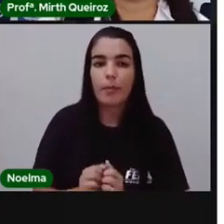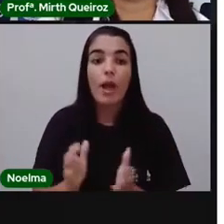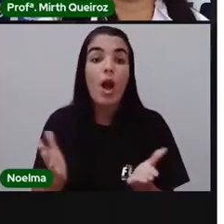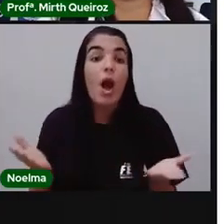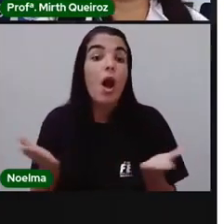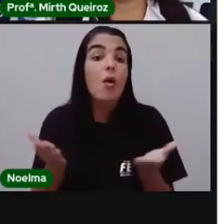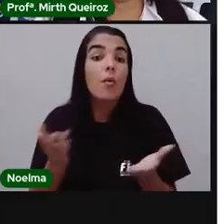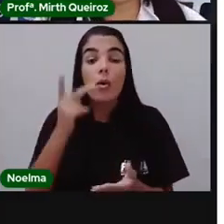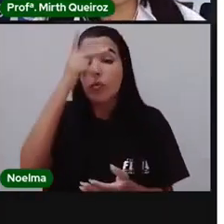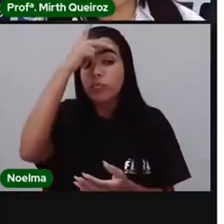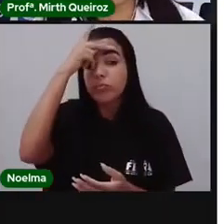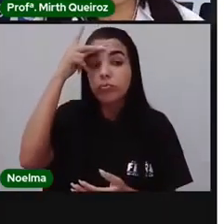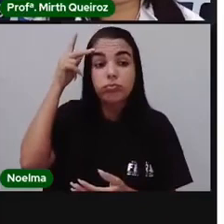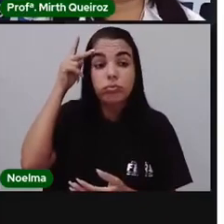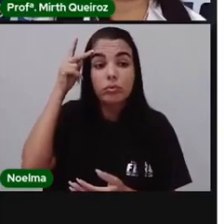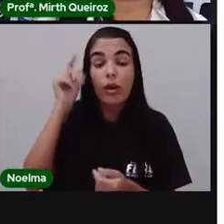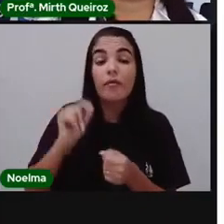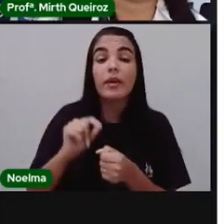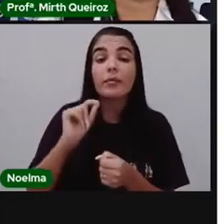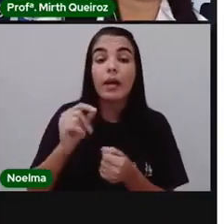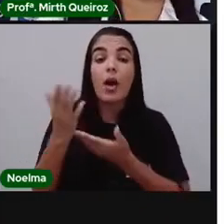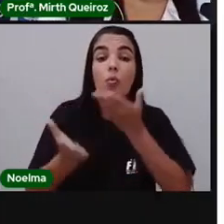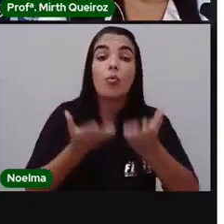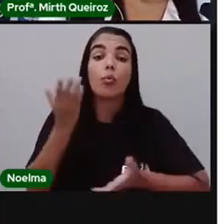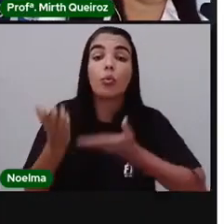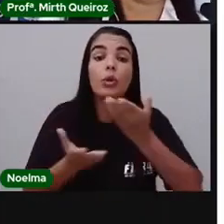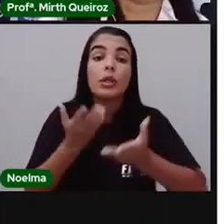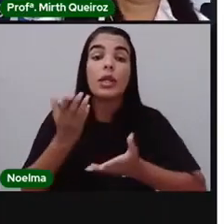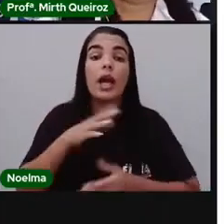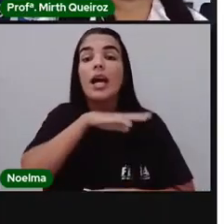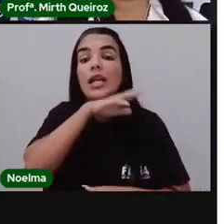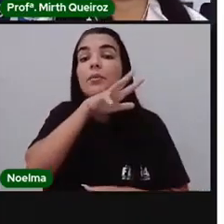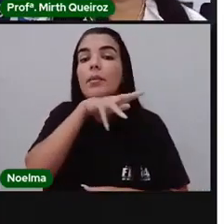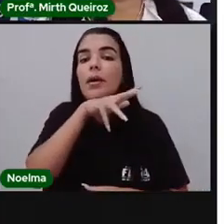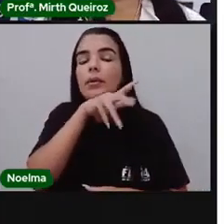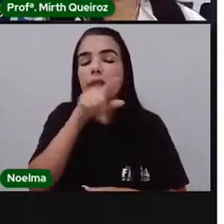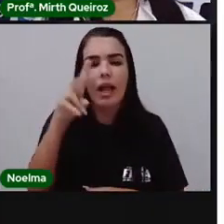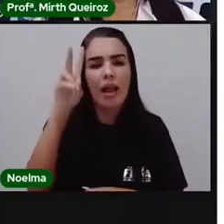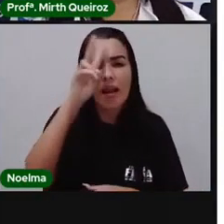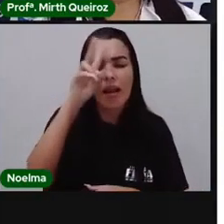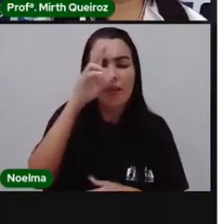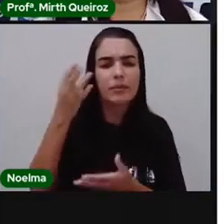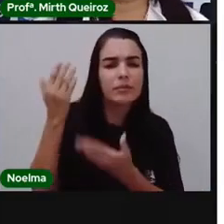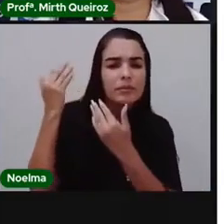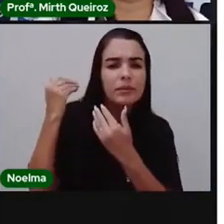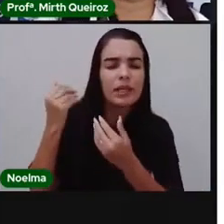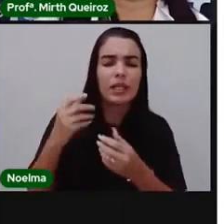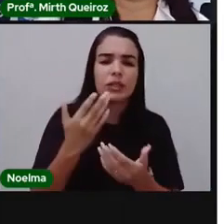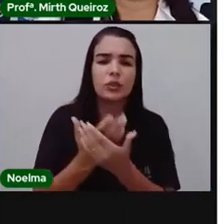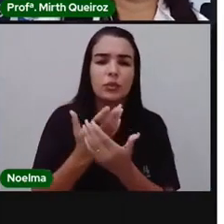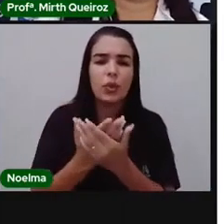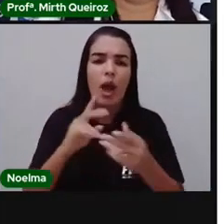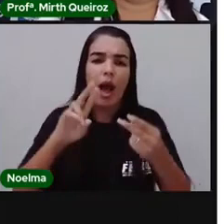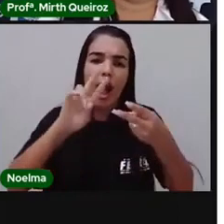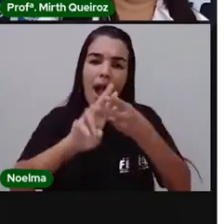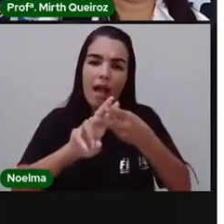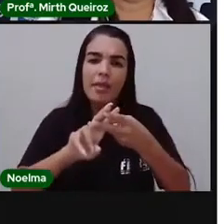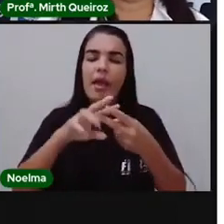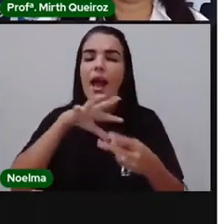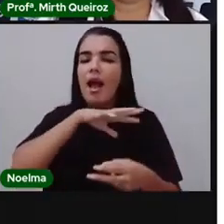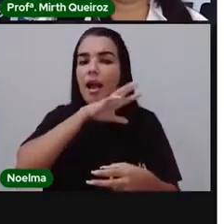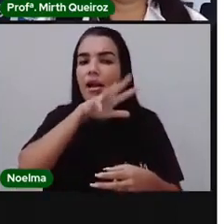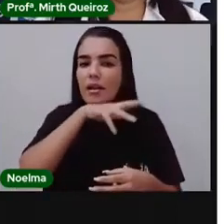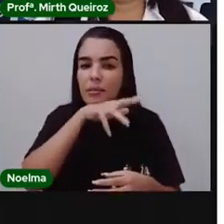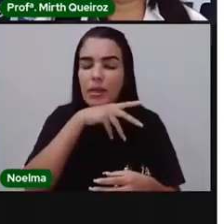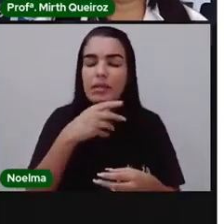podem fazer para cuidar dos animais? Quando a gente estudou lá em cadeia alimentar, a gente viu que o desequilíbrio dessa cadeia